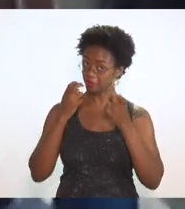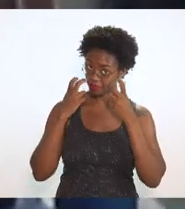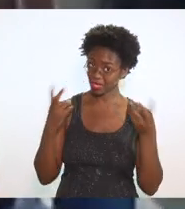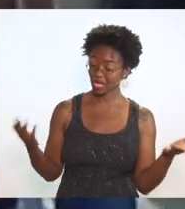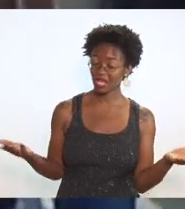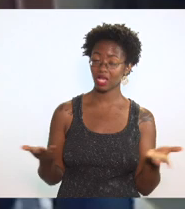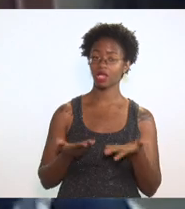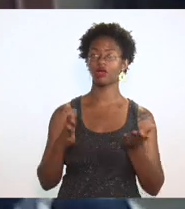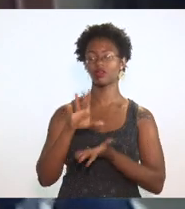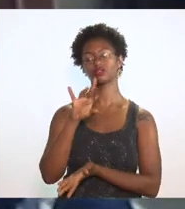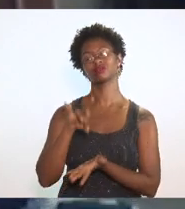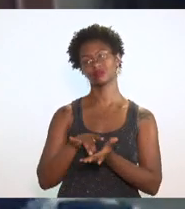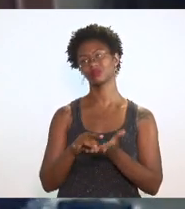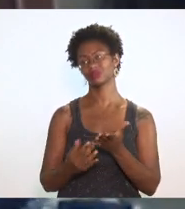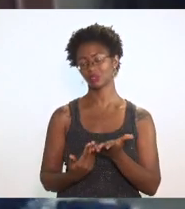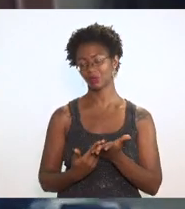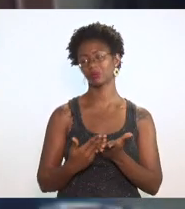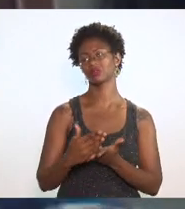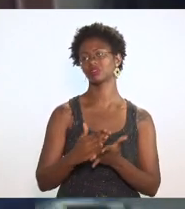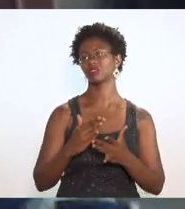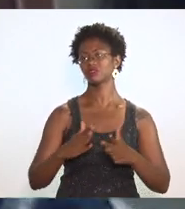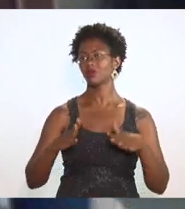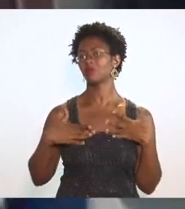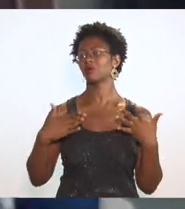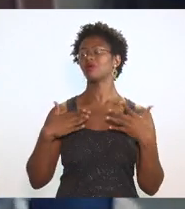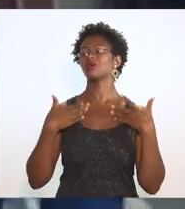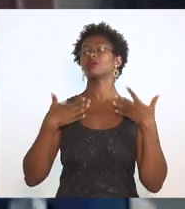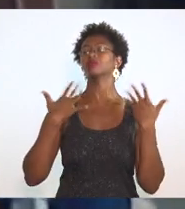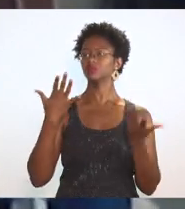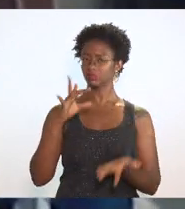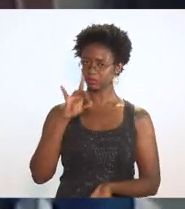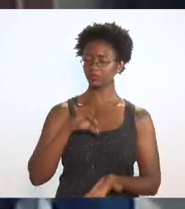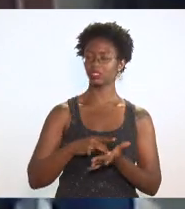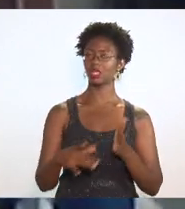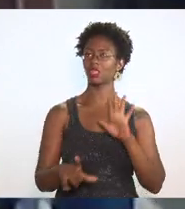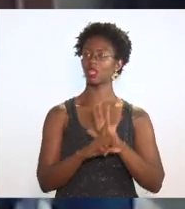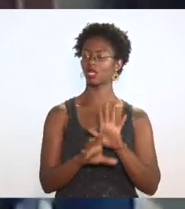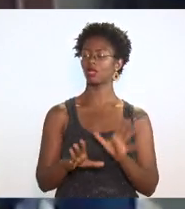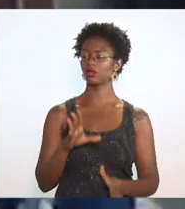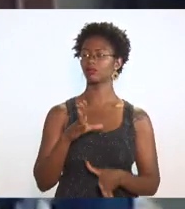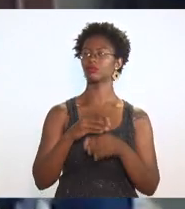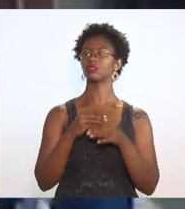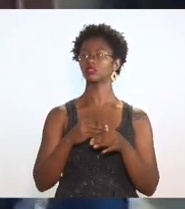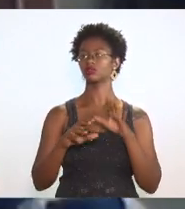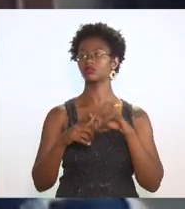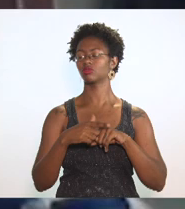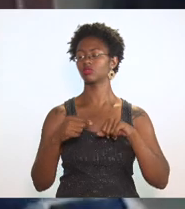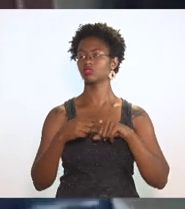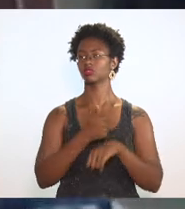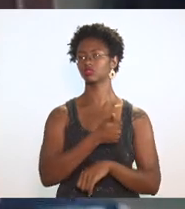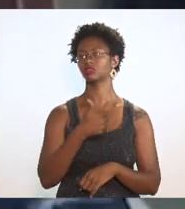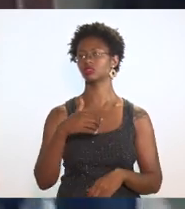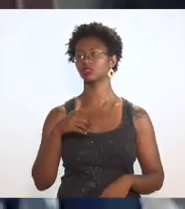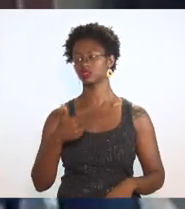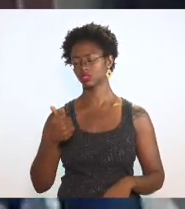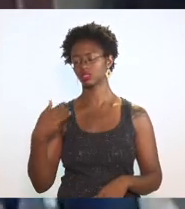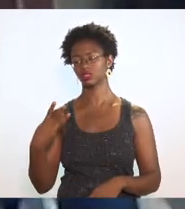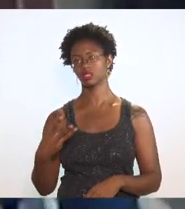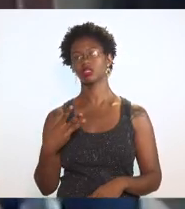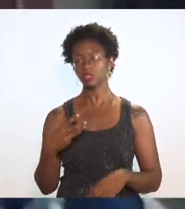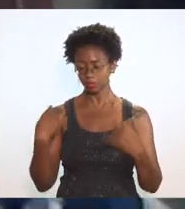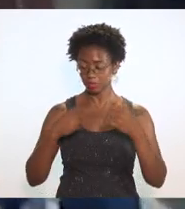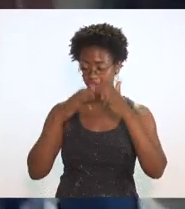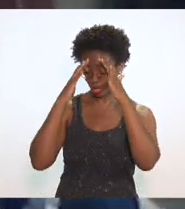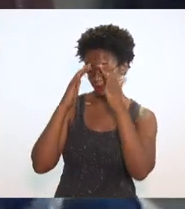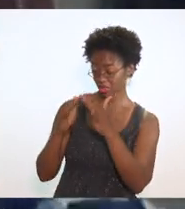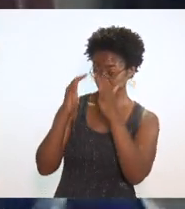realmente está vendo um ânimo de que realmente a lei complementar seja atendida o artigo 113 seja atendido e ele deve ser atendido